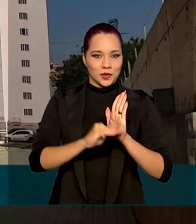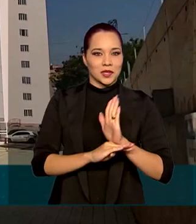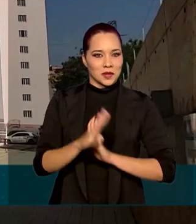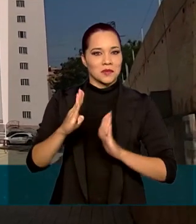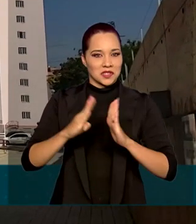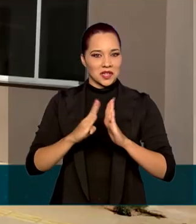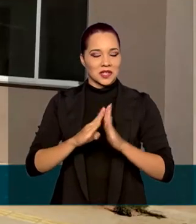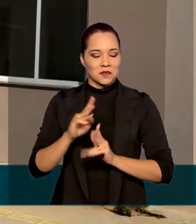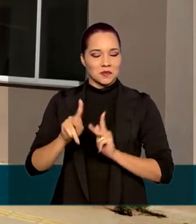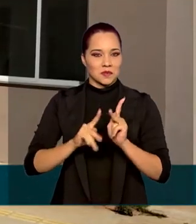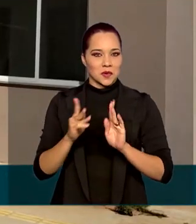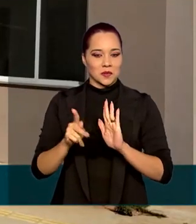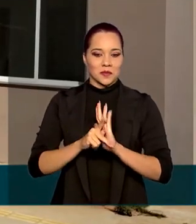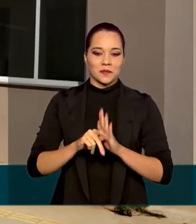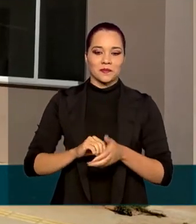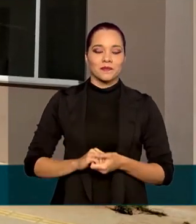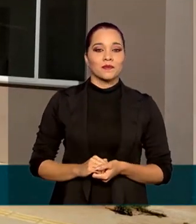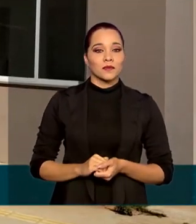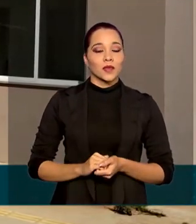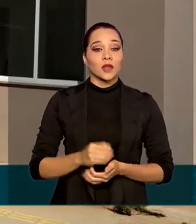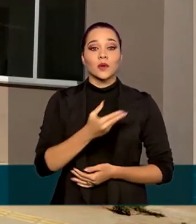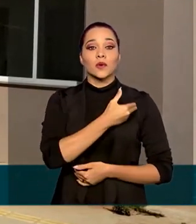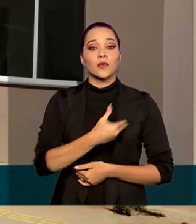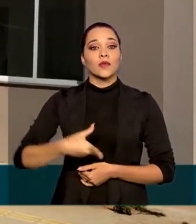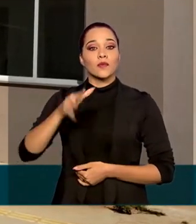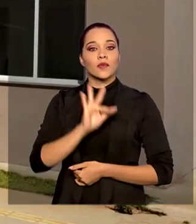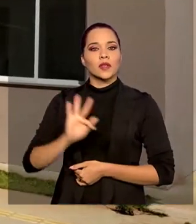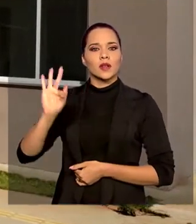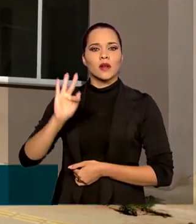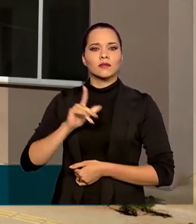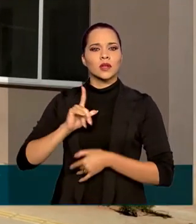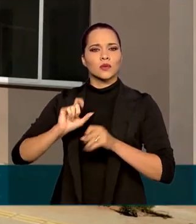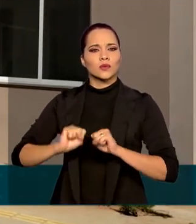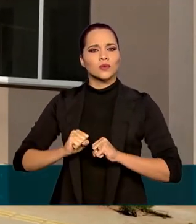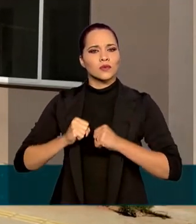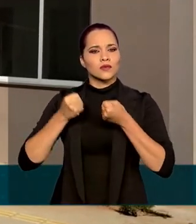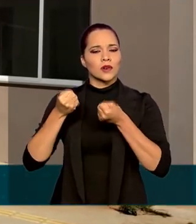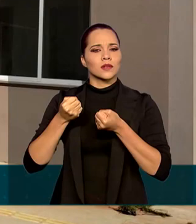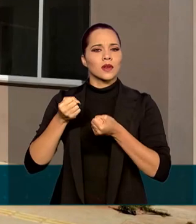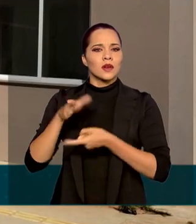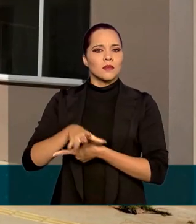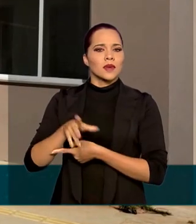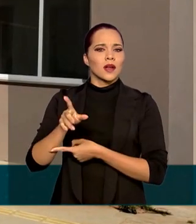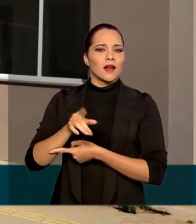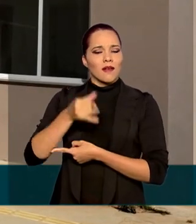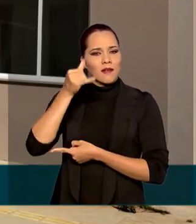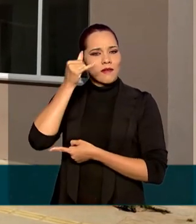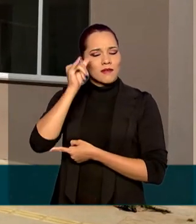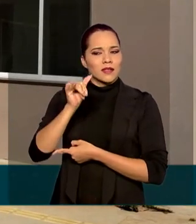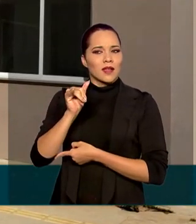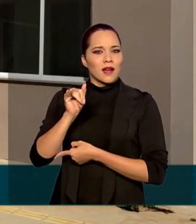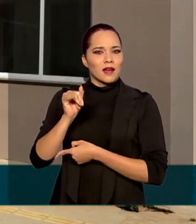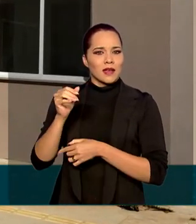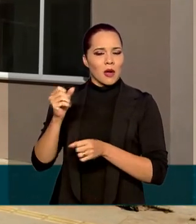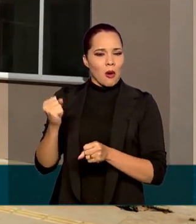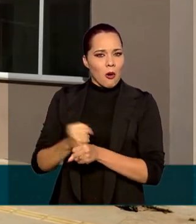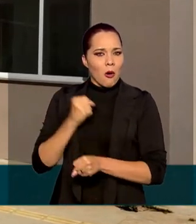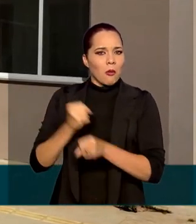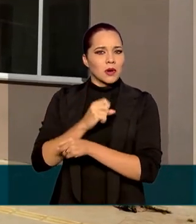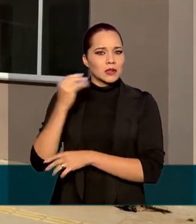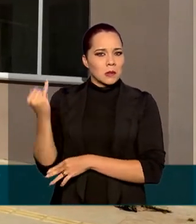habitação popular. O governo federal tem feito todos os esforços para não deixar que obras importantes, para que obras